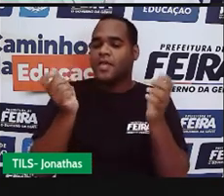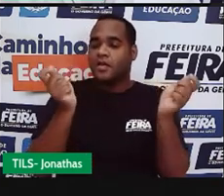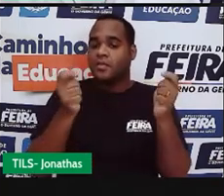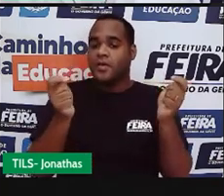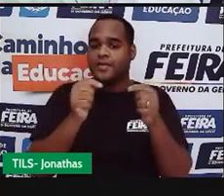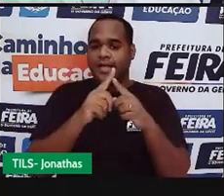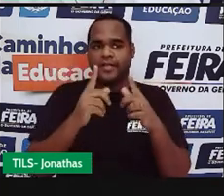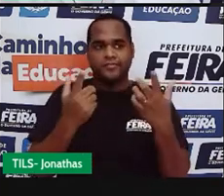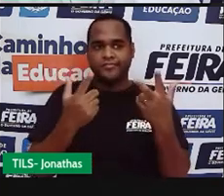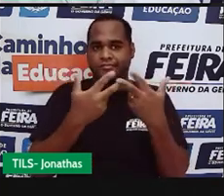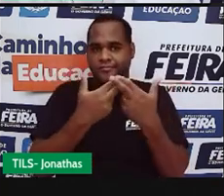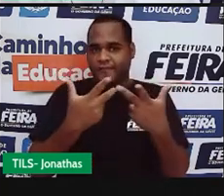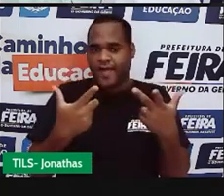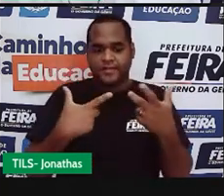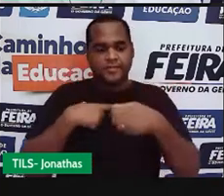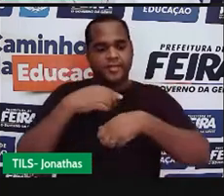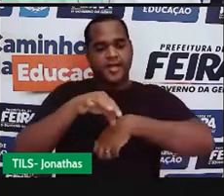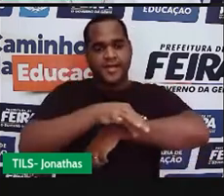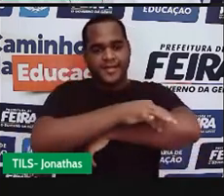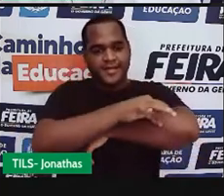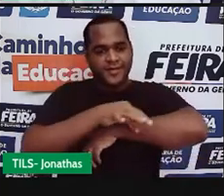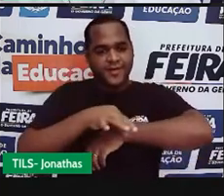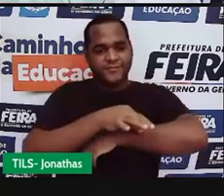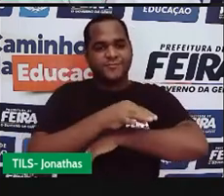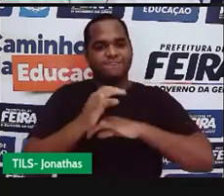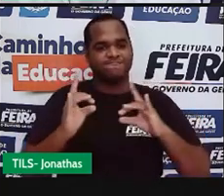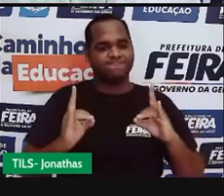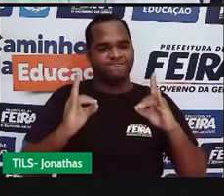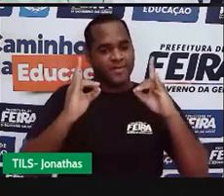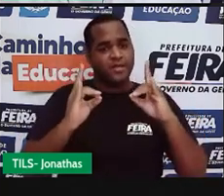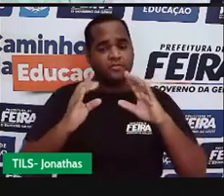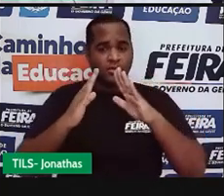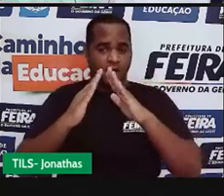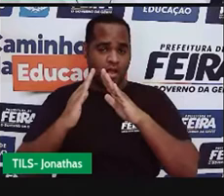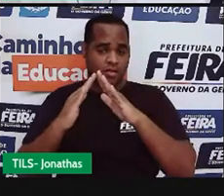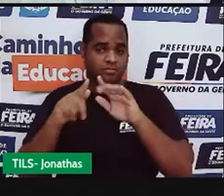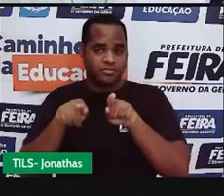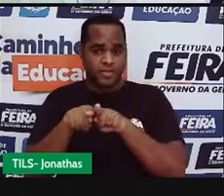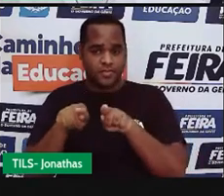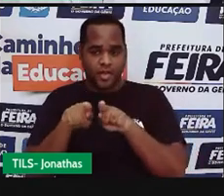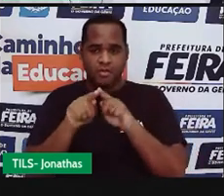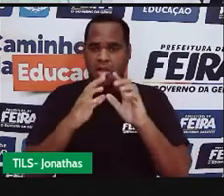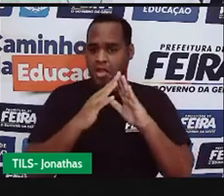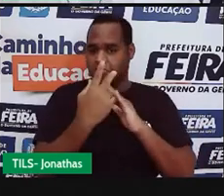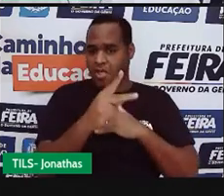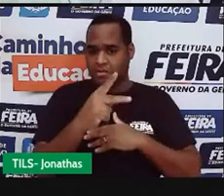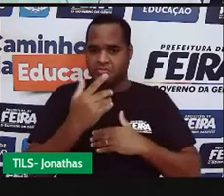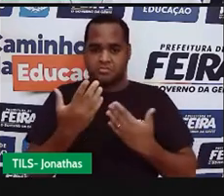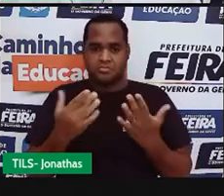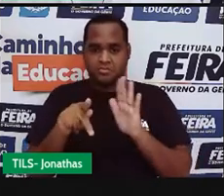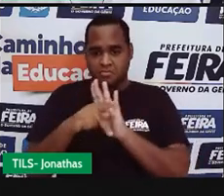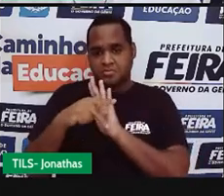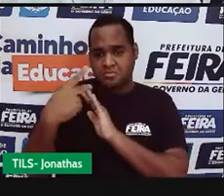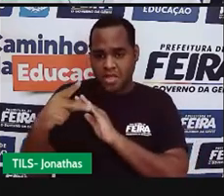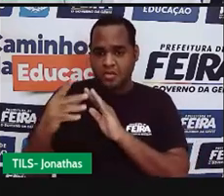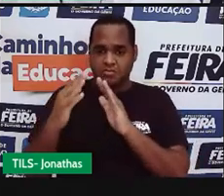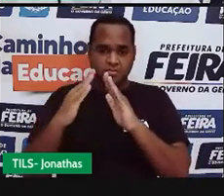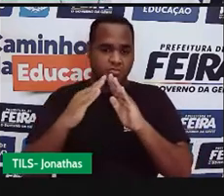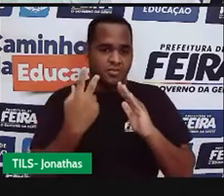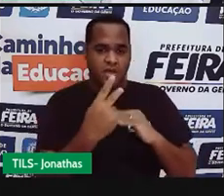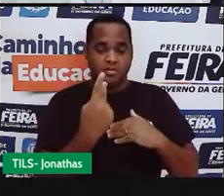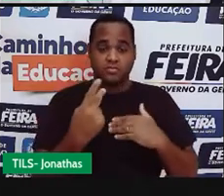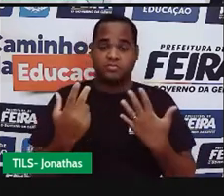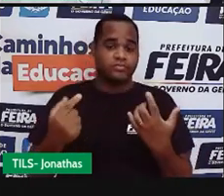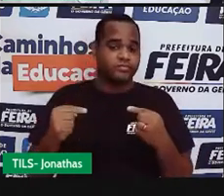arquitetônicas, em prédios, em casas comuns, casas como a minha, como a sua, por